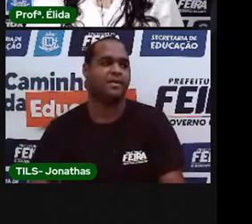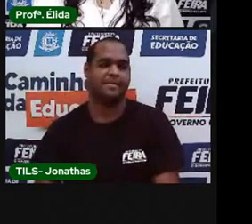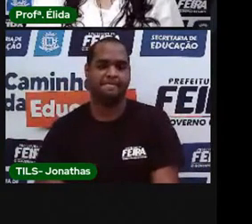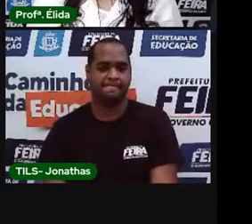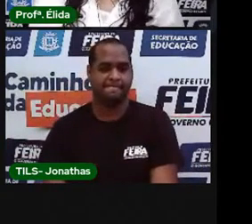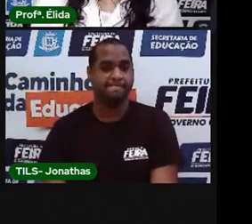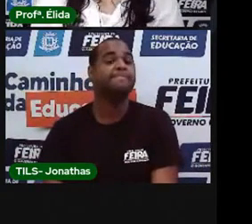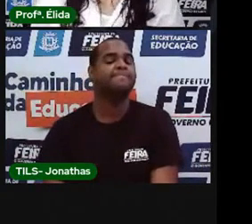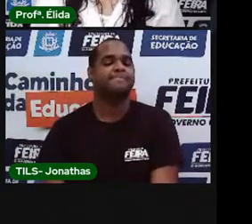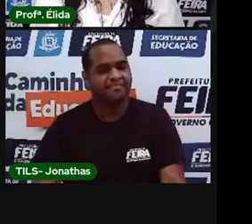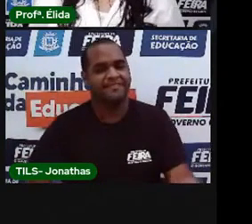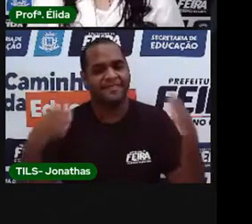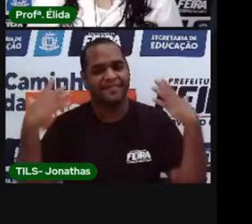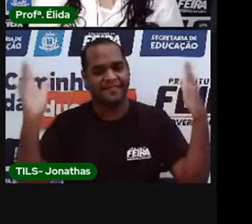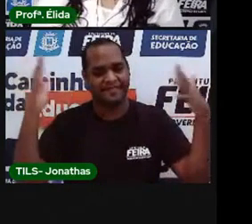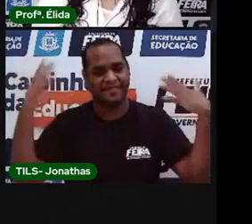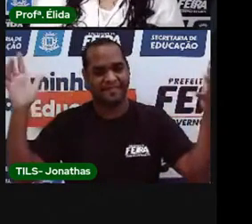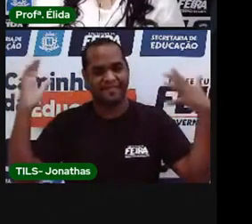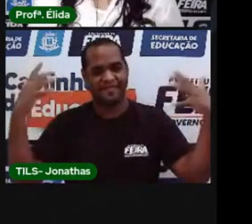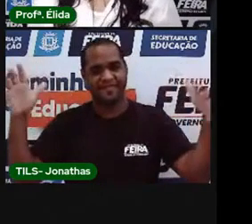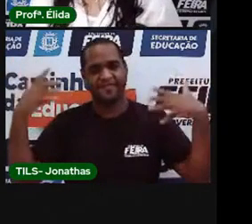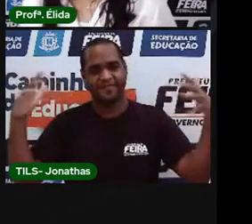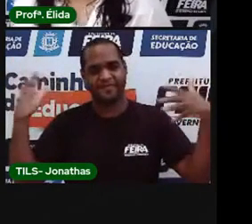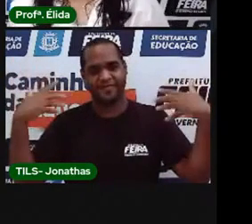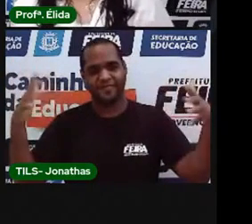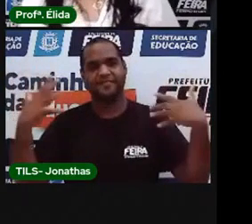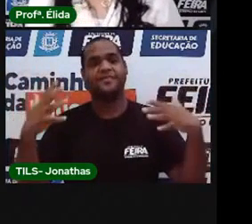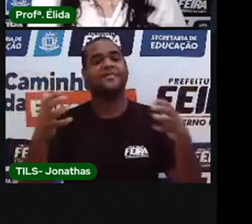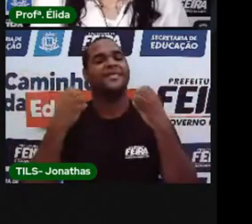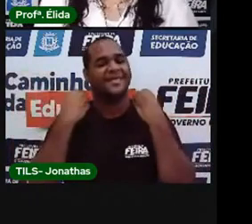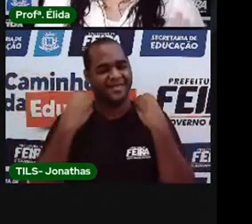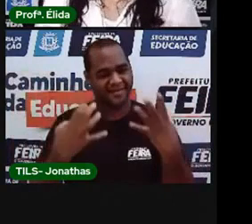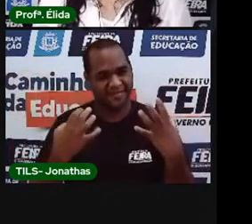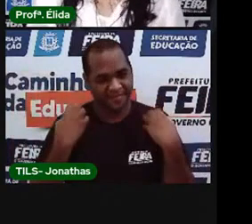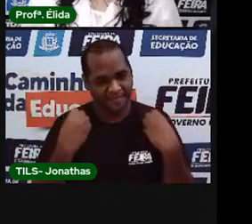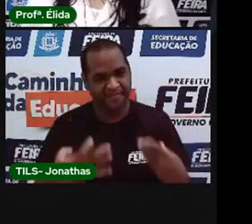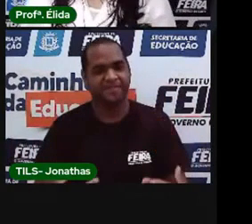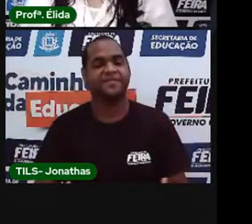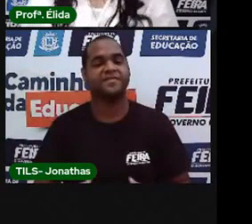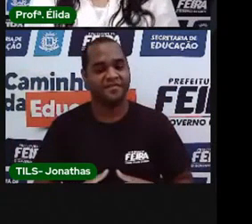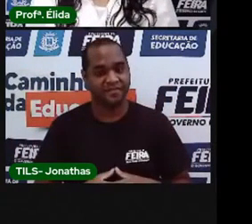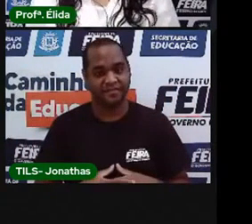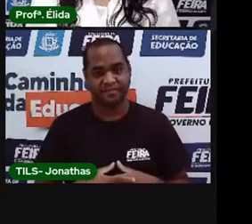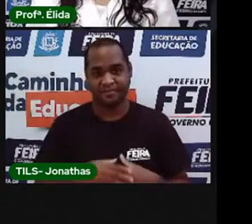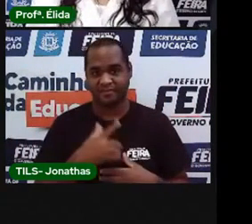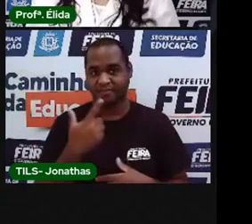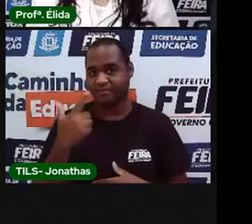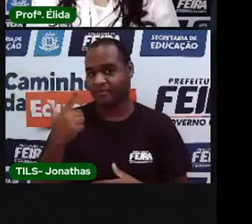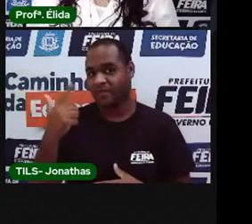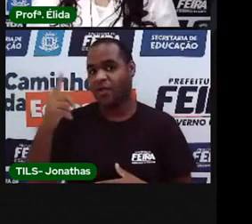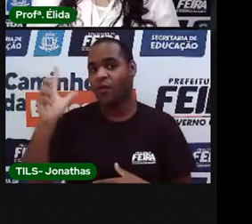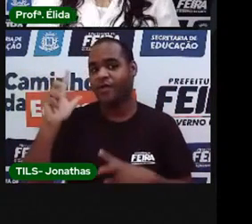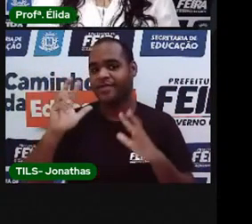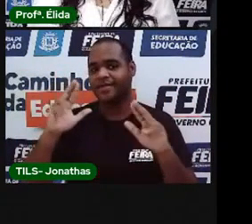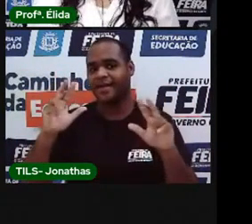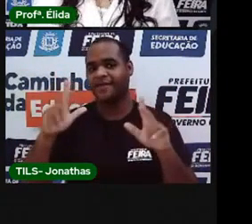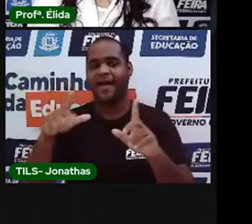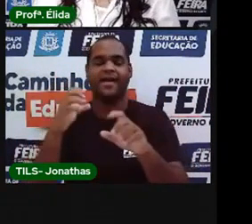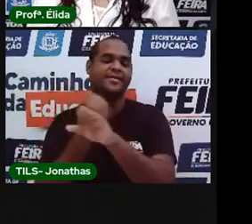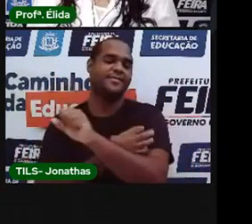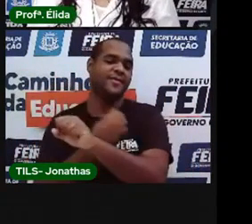Isso, muito bem. Medo. Agora, qual é a próxima emoção,